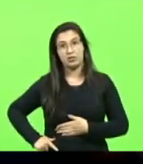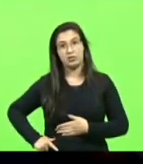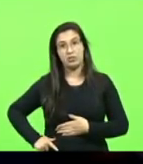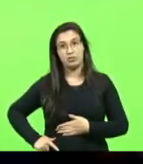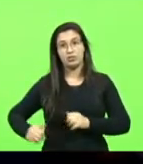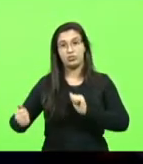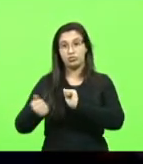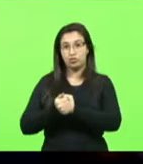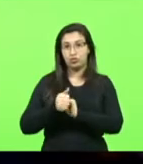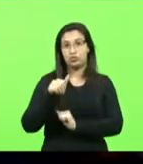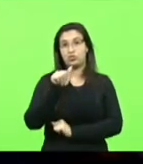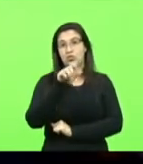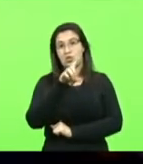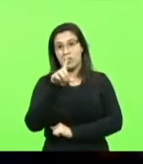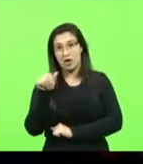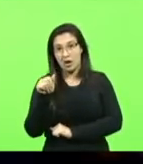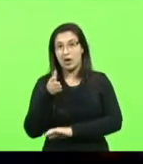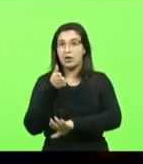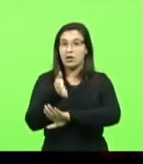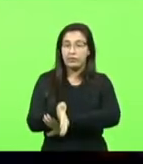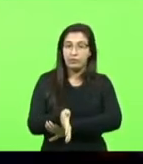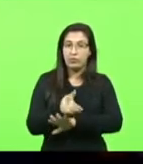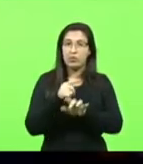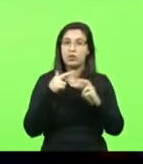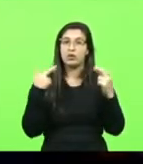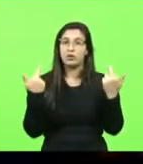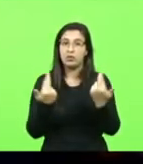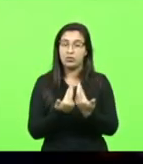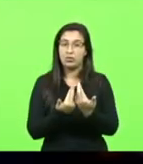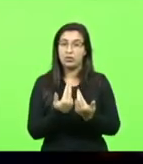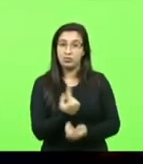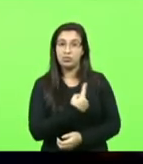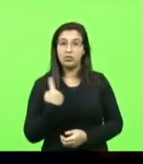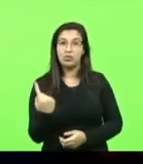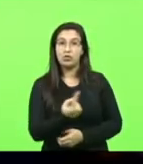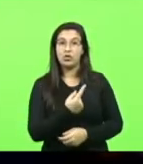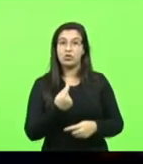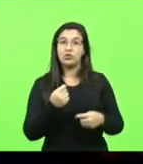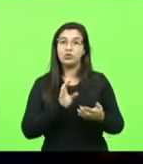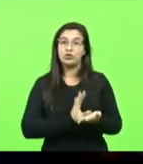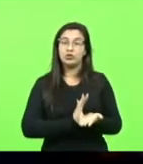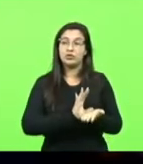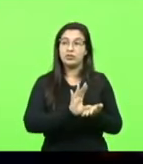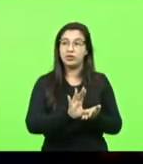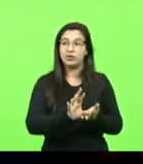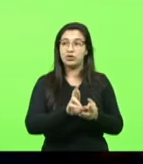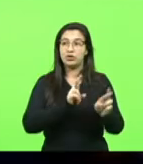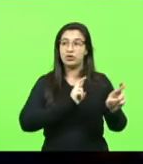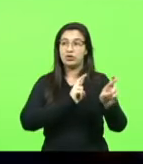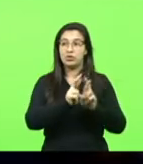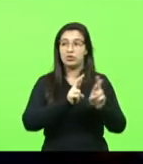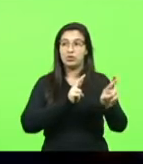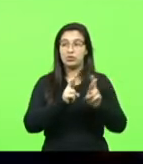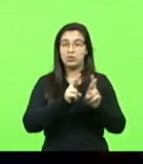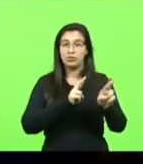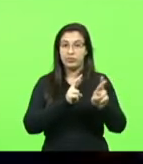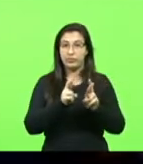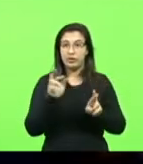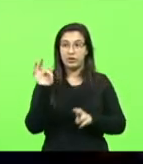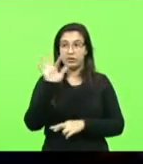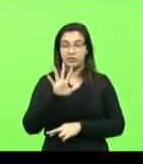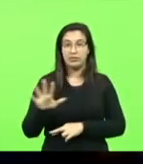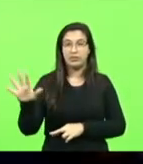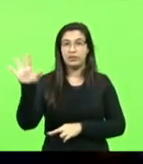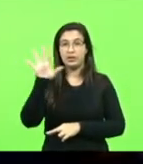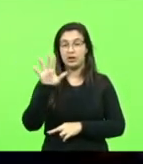de Luca também esteve presente na reunião, nós vamos investir em rodovias federais. É inacreditável